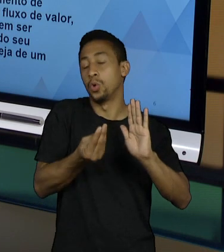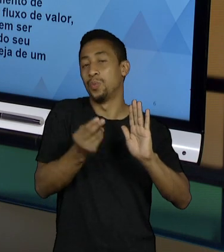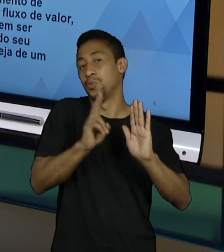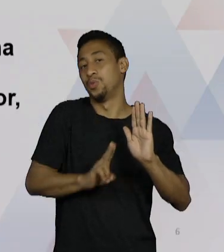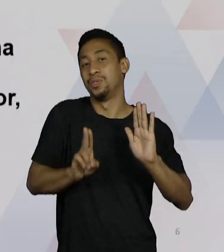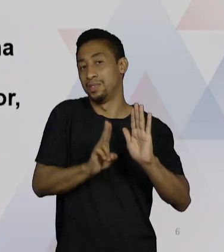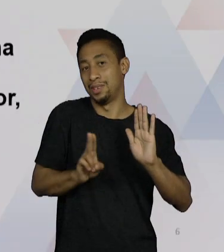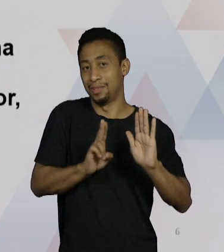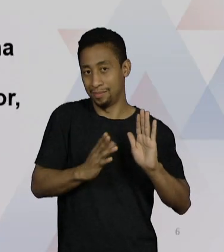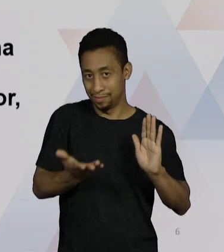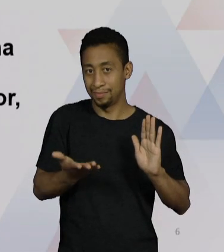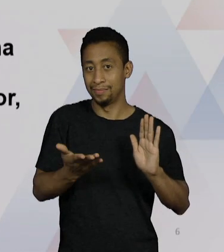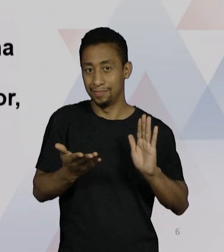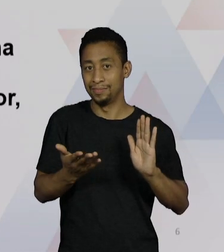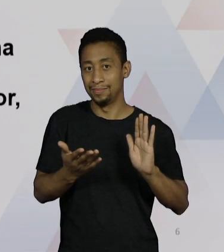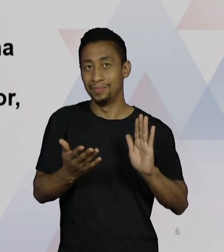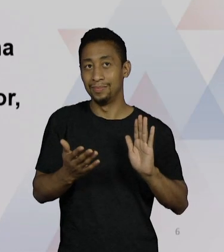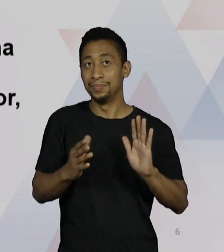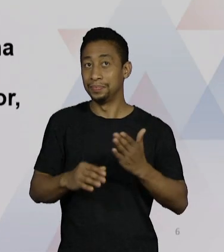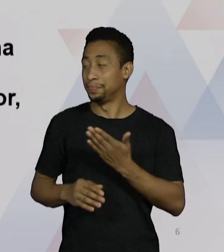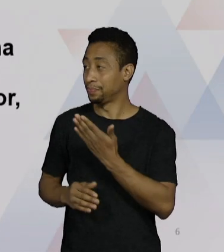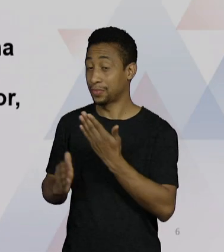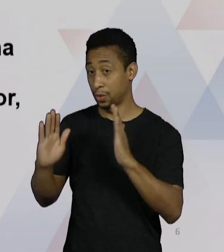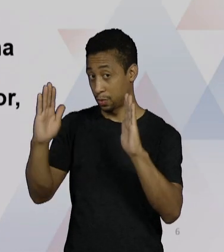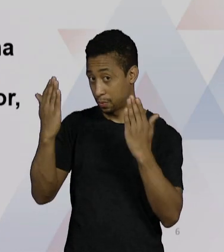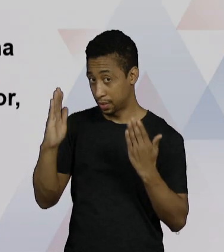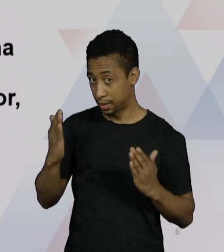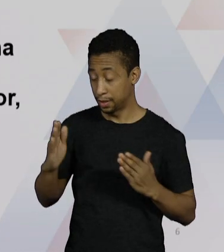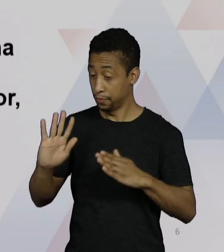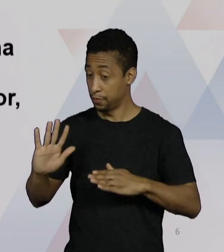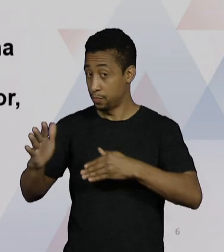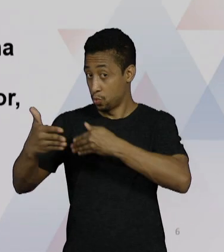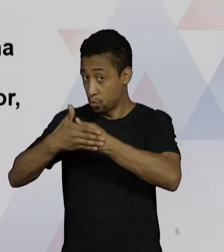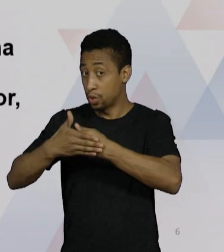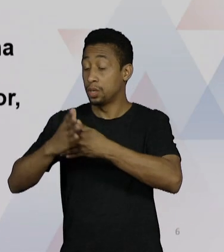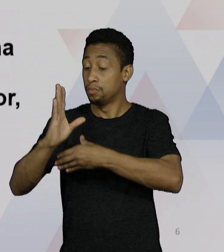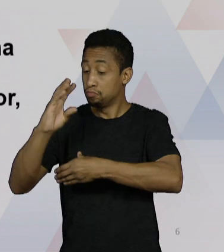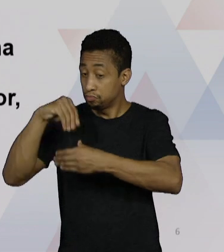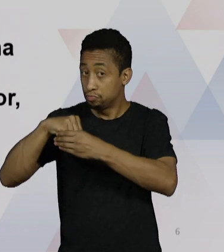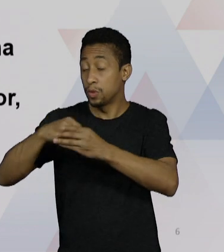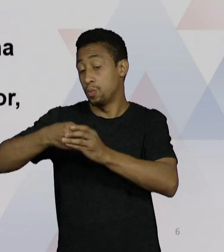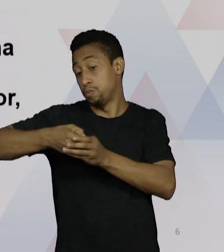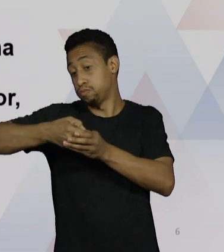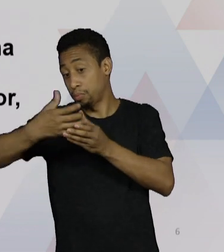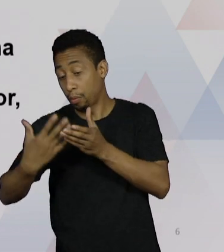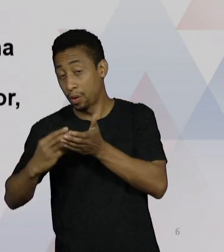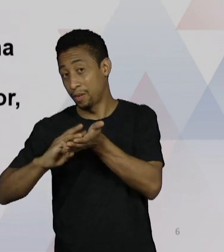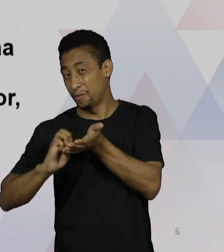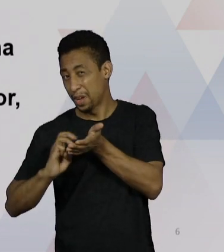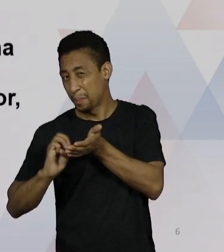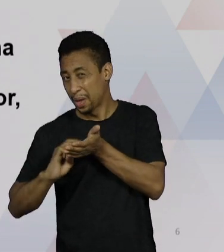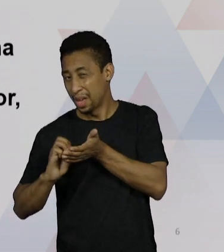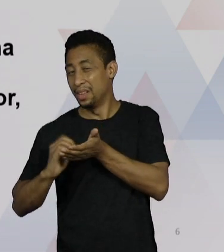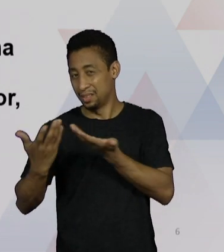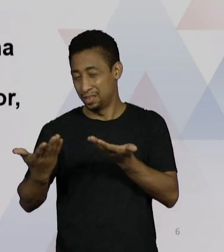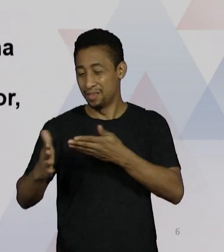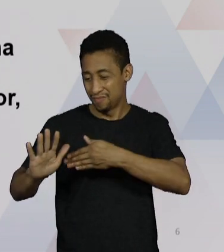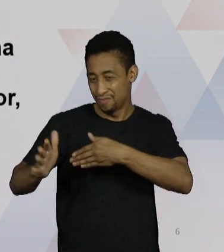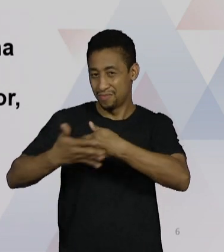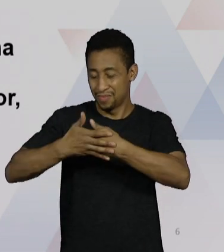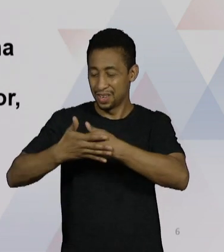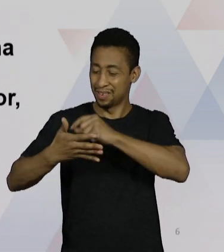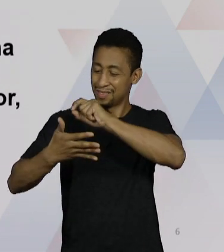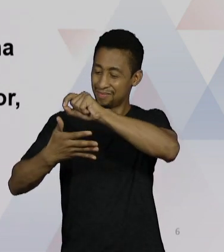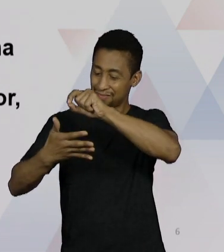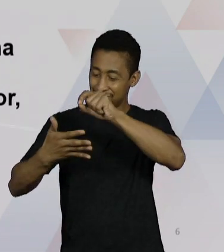Então, aqui eu comparei o framework como um conjunto de ferramentas a um armário. É um armário cheio